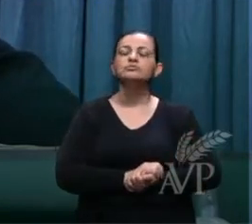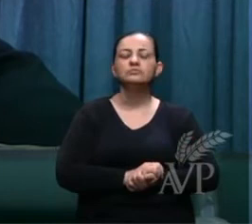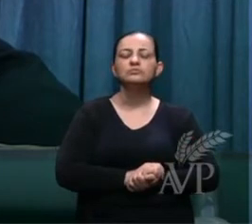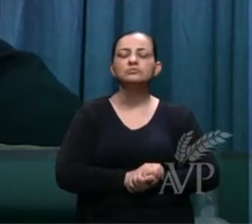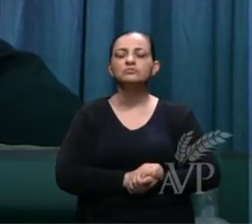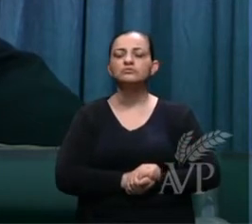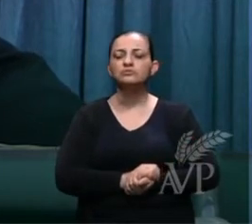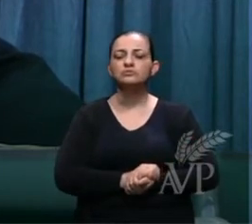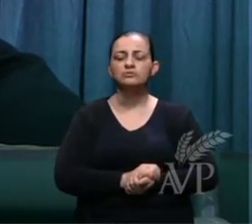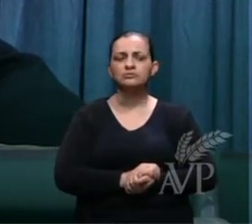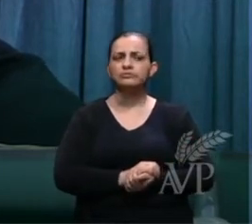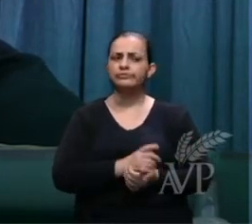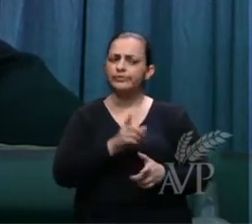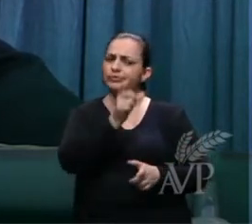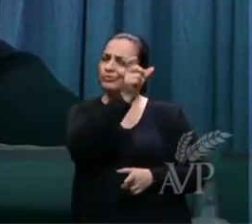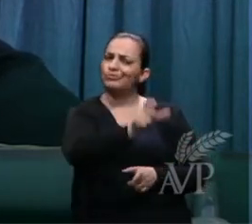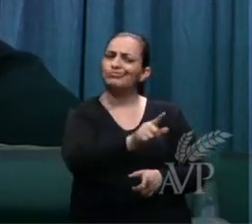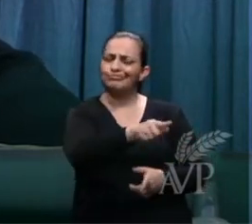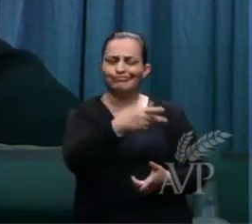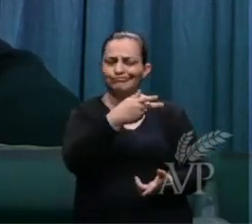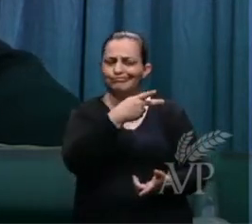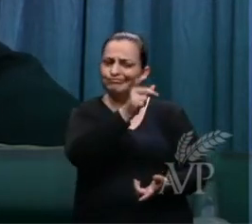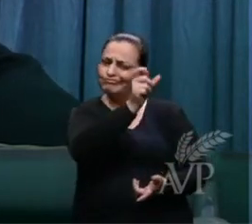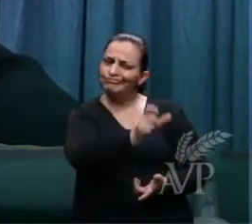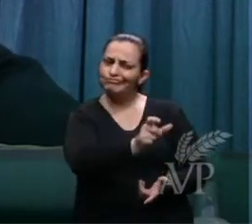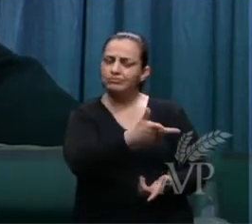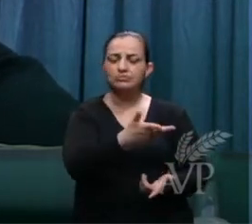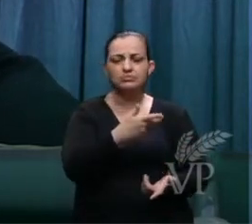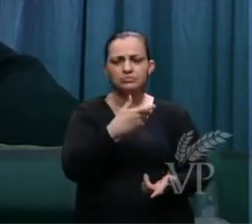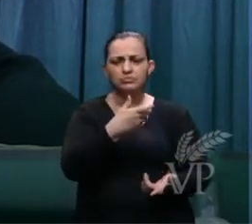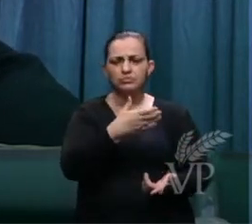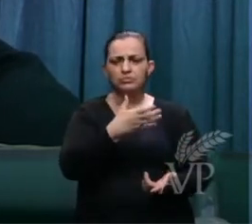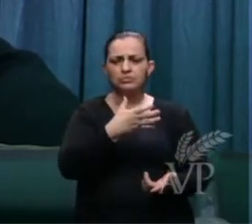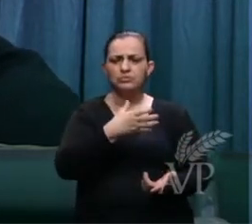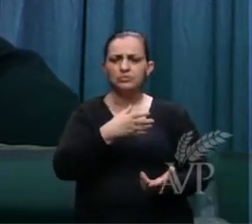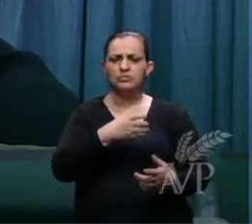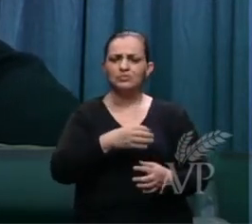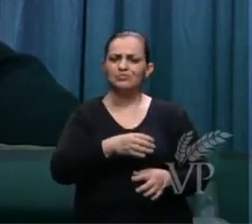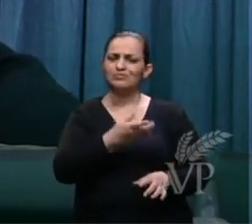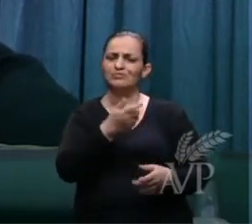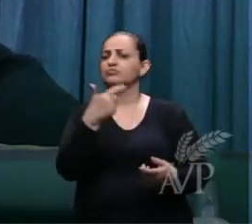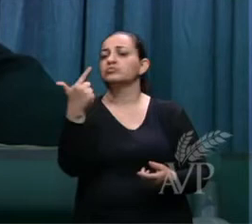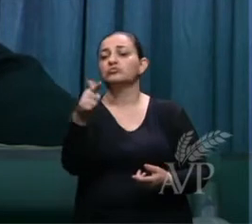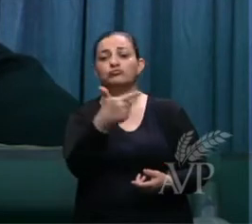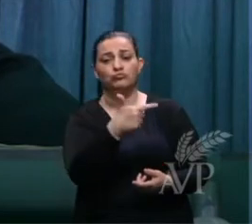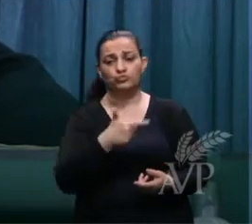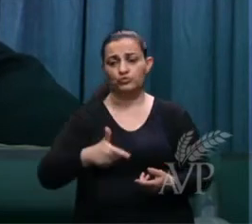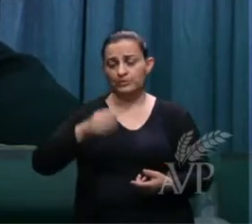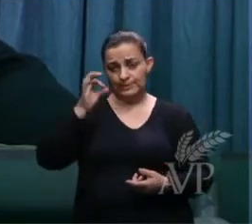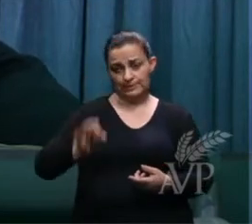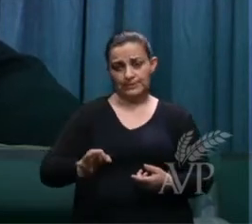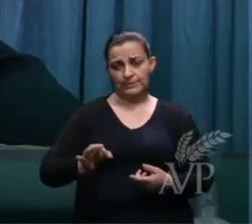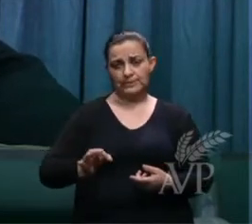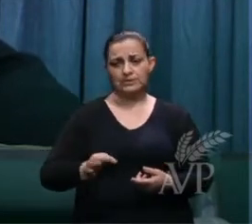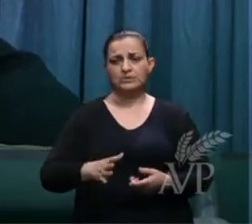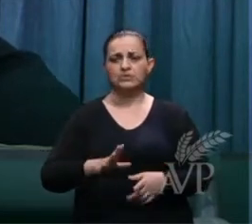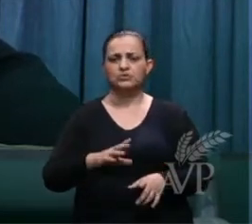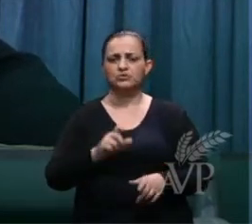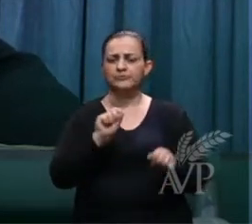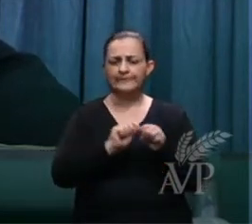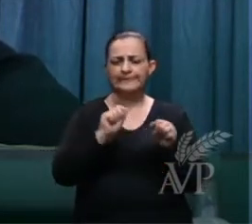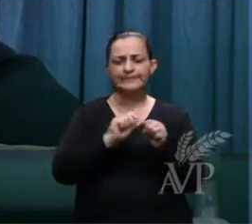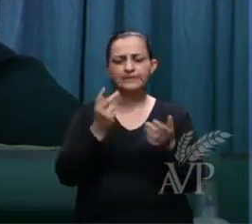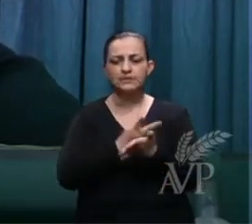com você foi uma pessoa injusta você agiu